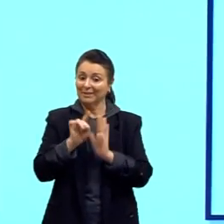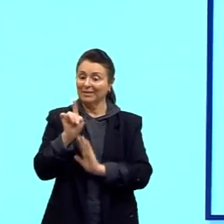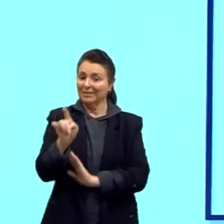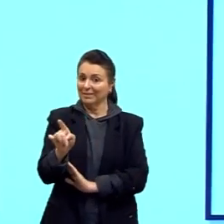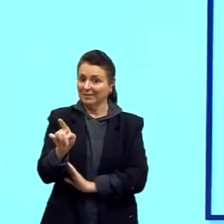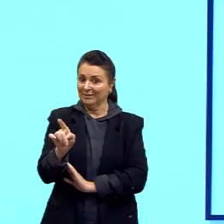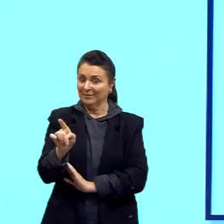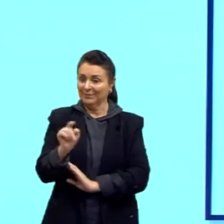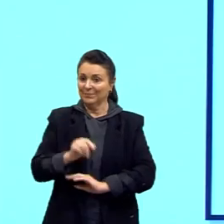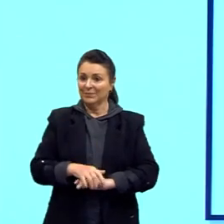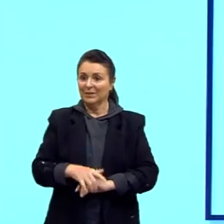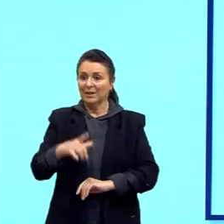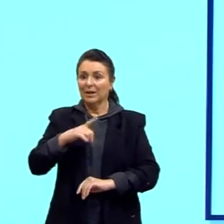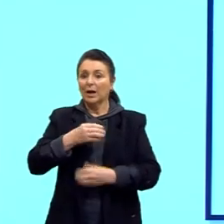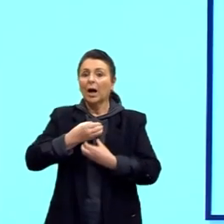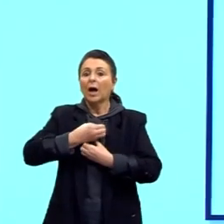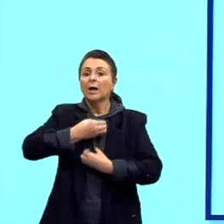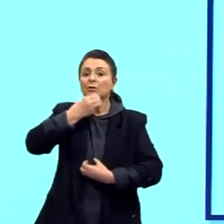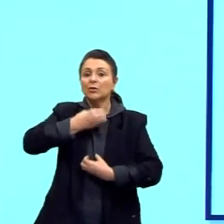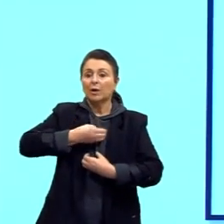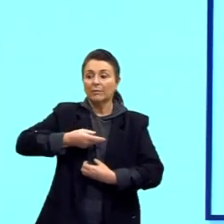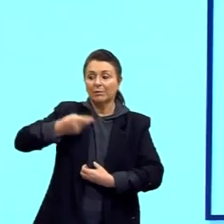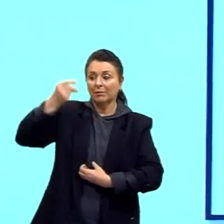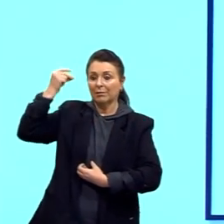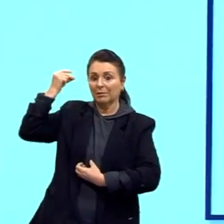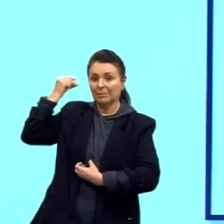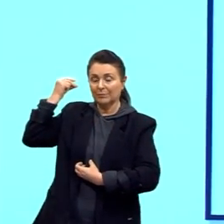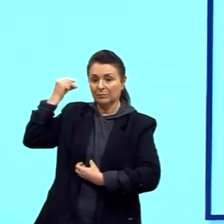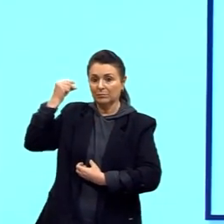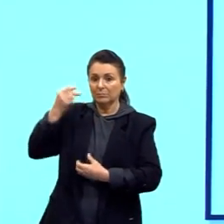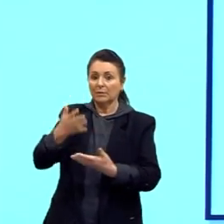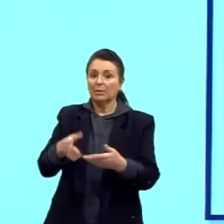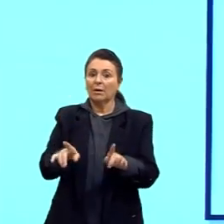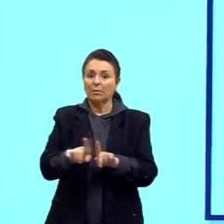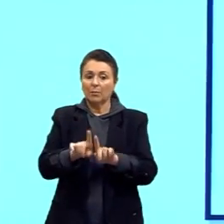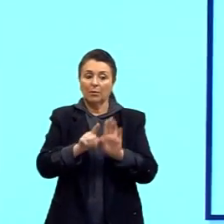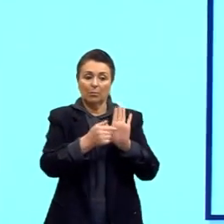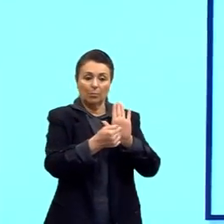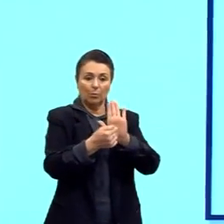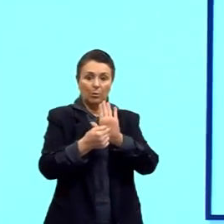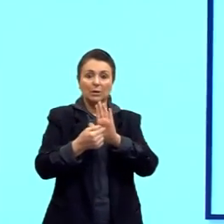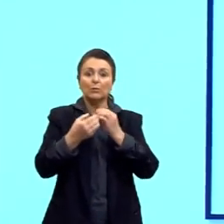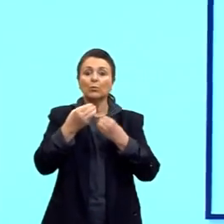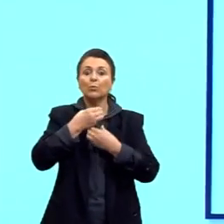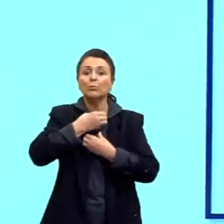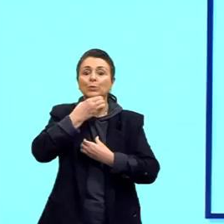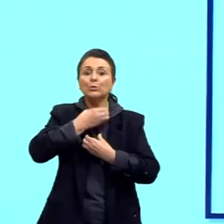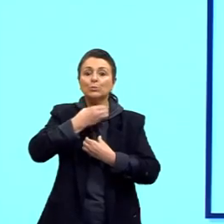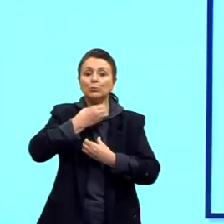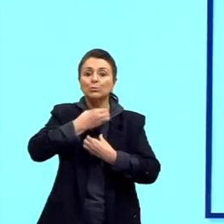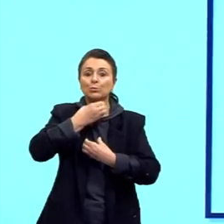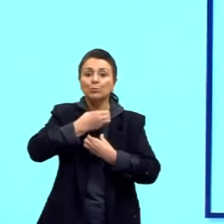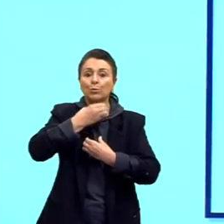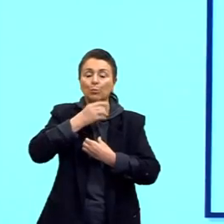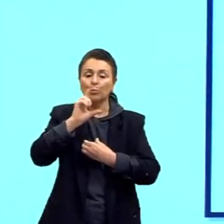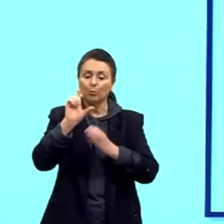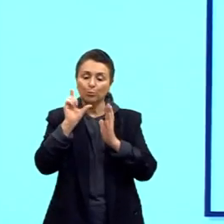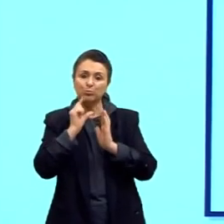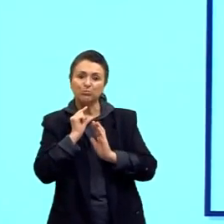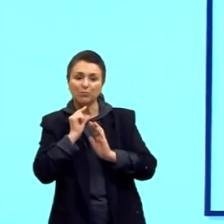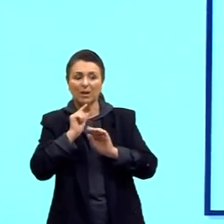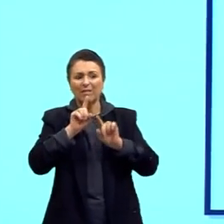Aqui, então, as girafas ancestrais provavelmente apresentavam pescoços de comprimentos